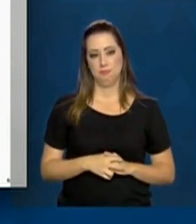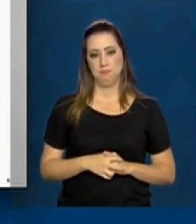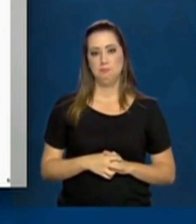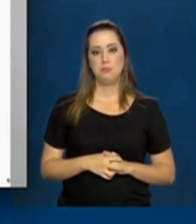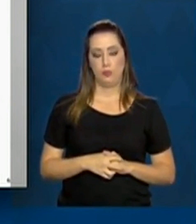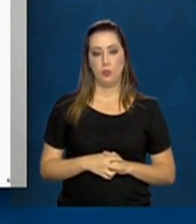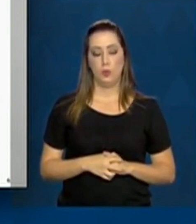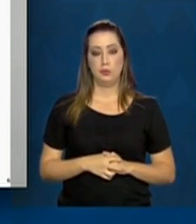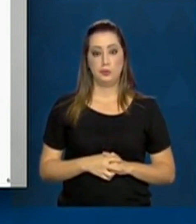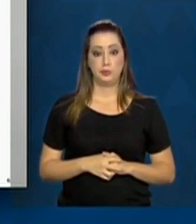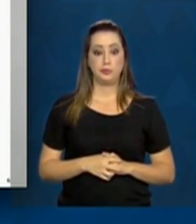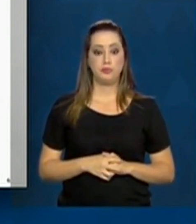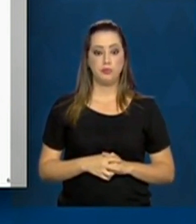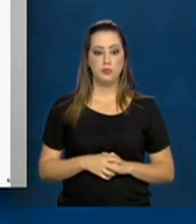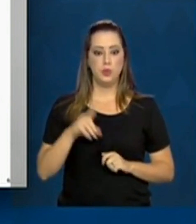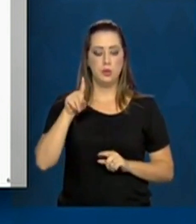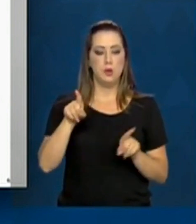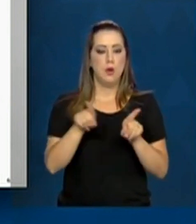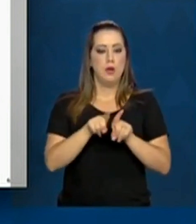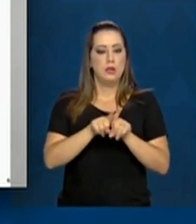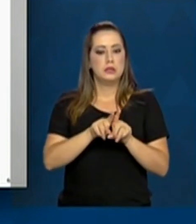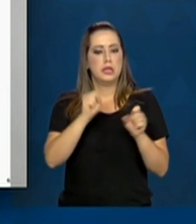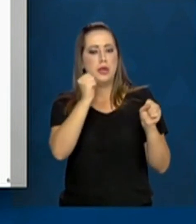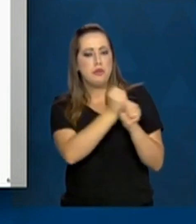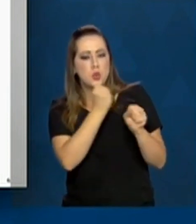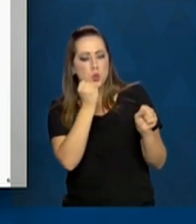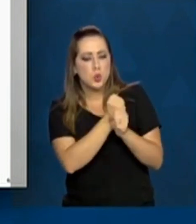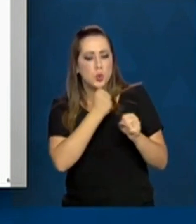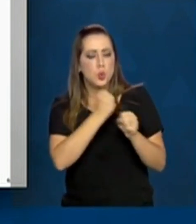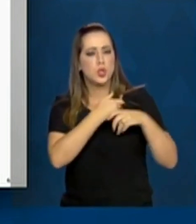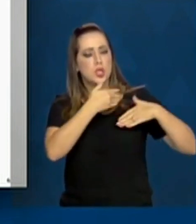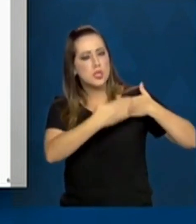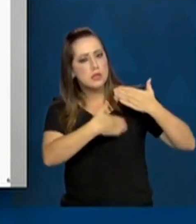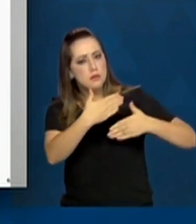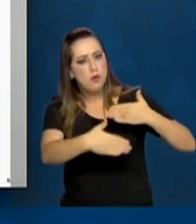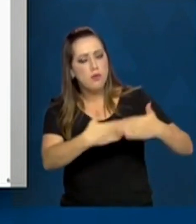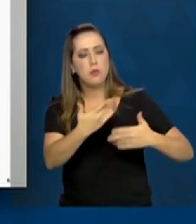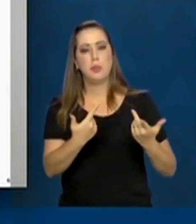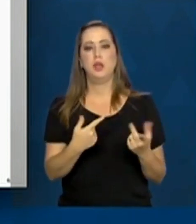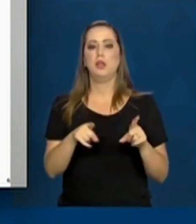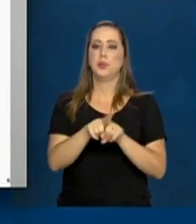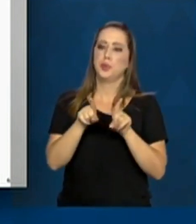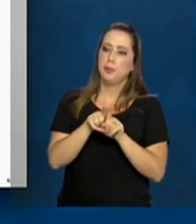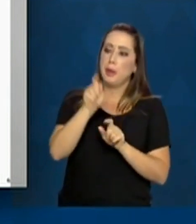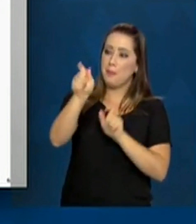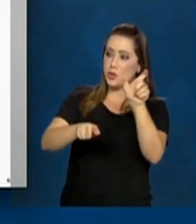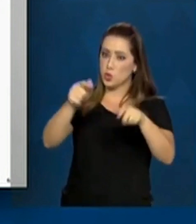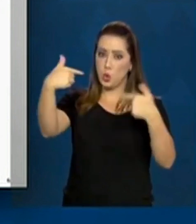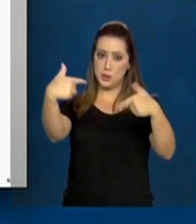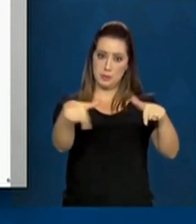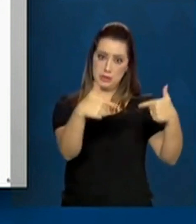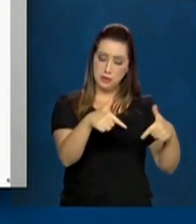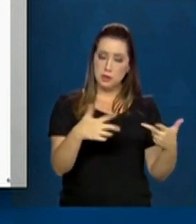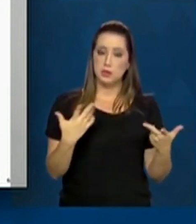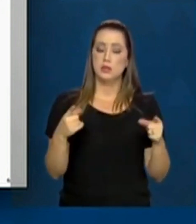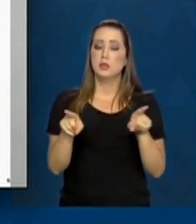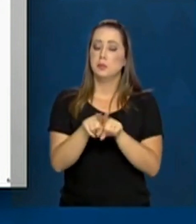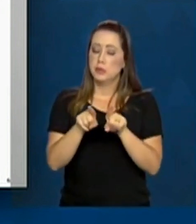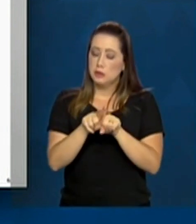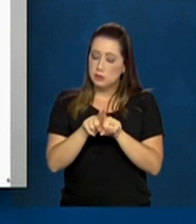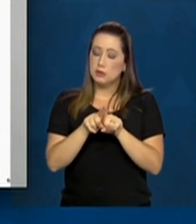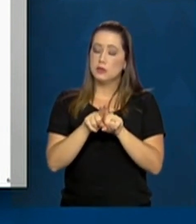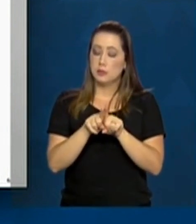infraestrutura, um desenvolvimento produtivo, ela investe em capital humano e existem ações